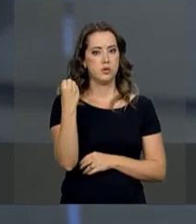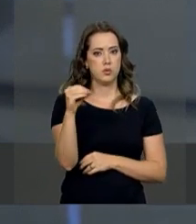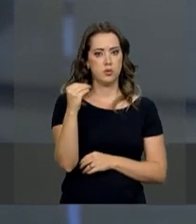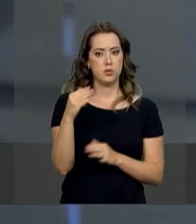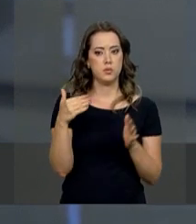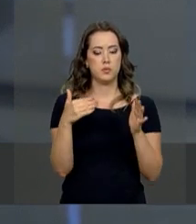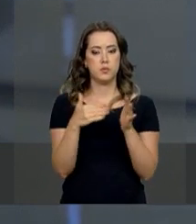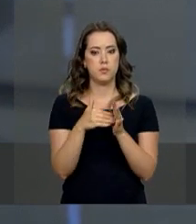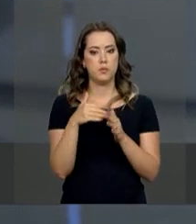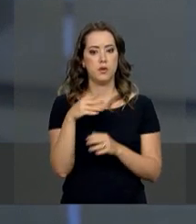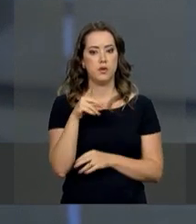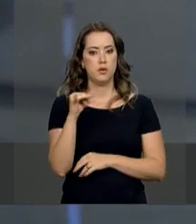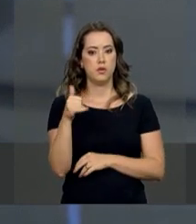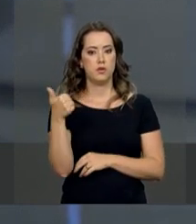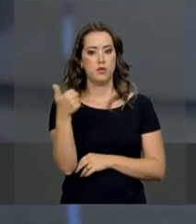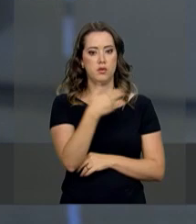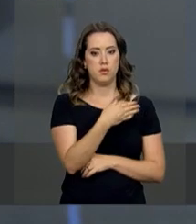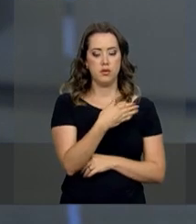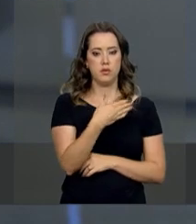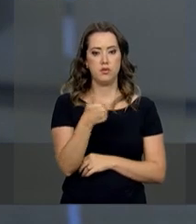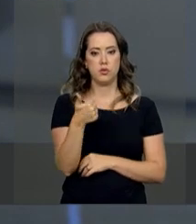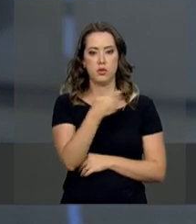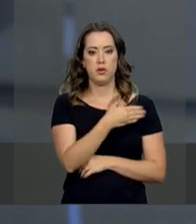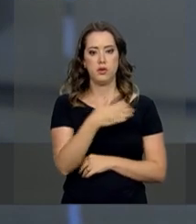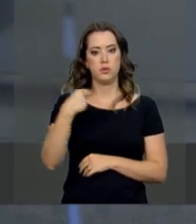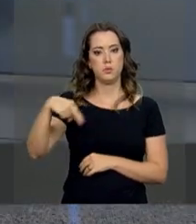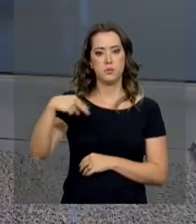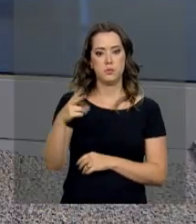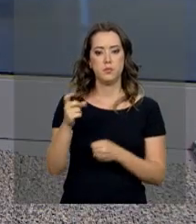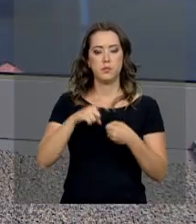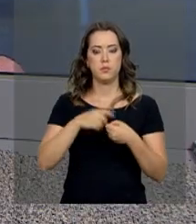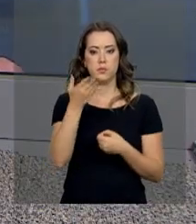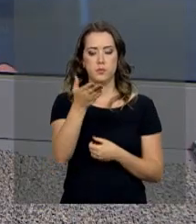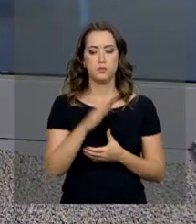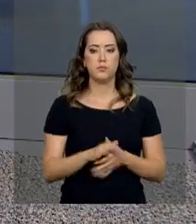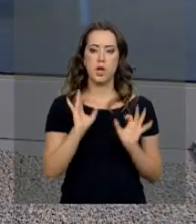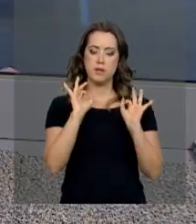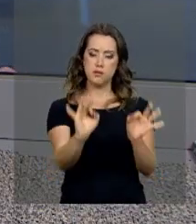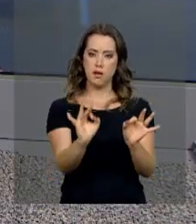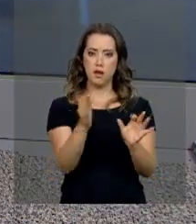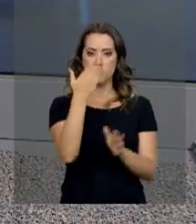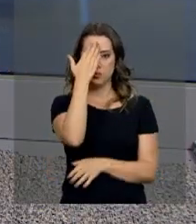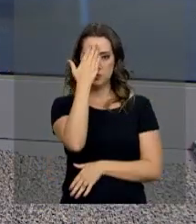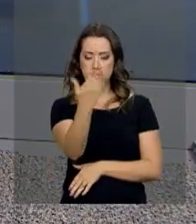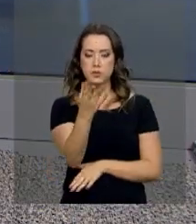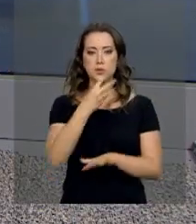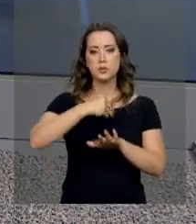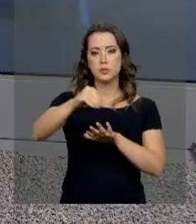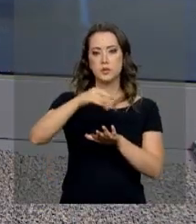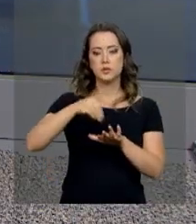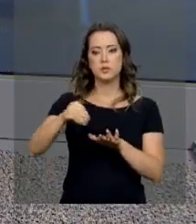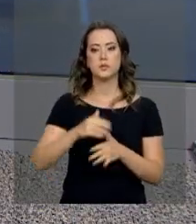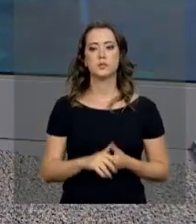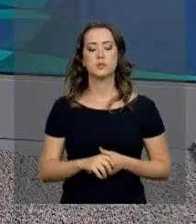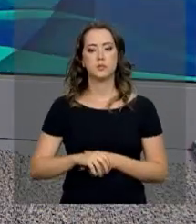ficam até o dia 14 de novembro. Roberto, eu volto com você. Tá certo, Dani. Obrigado aí pelas informações.